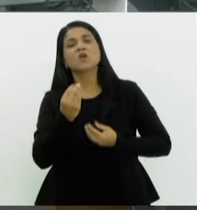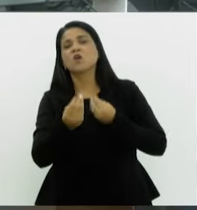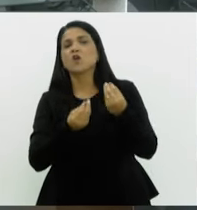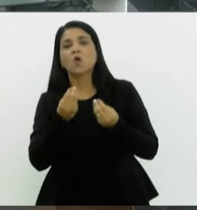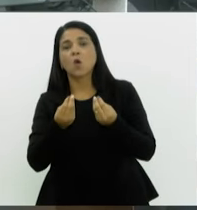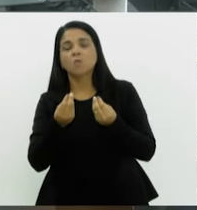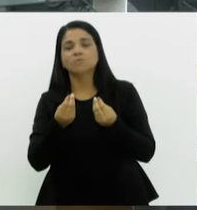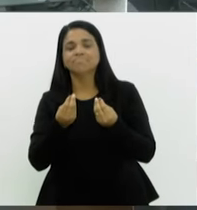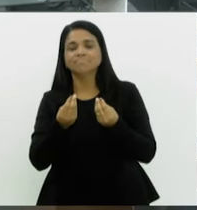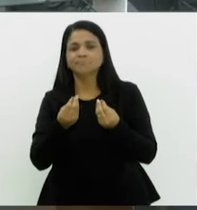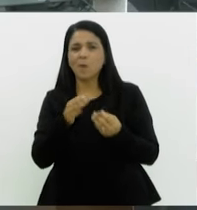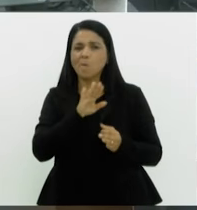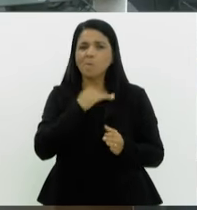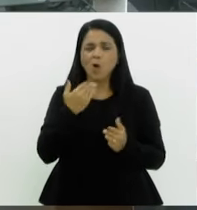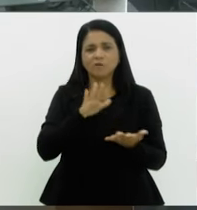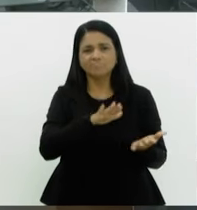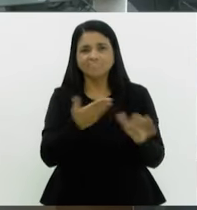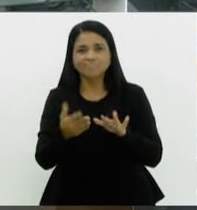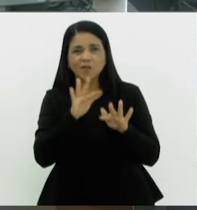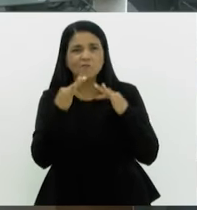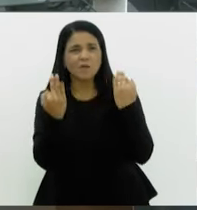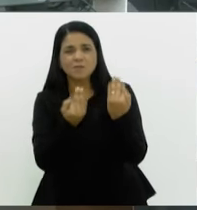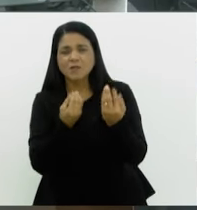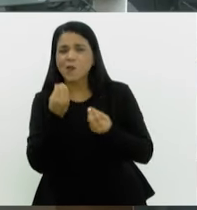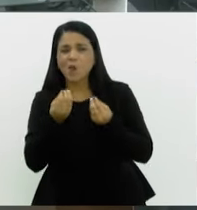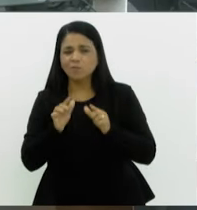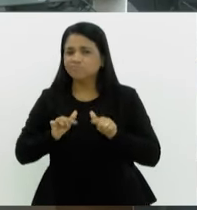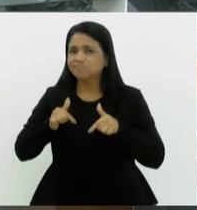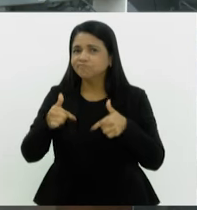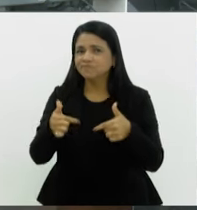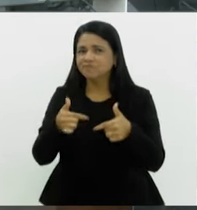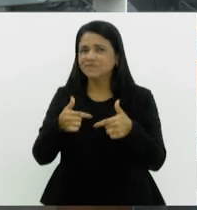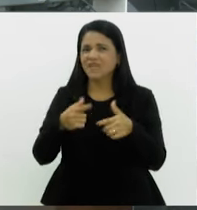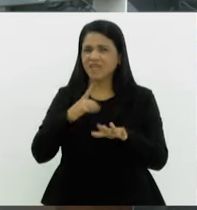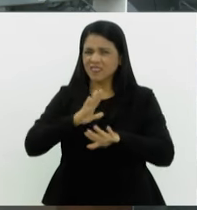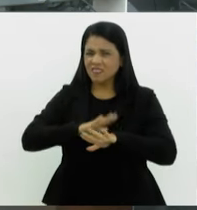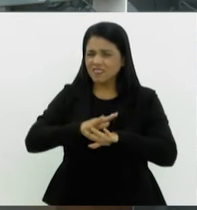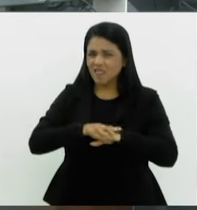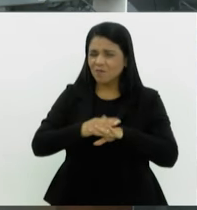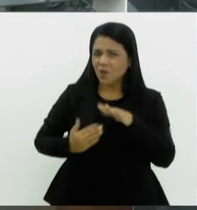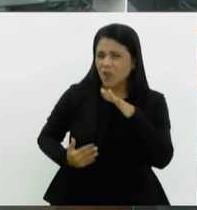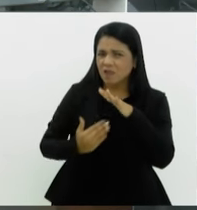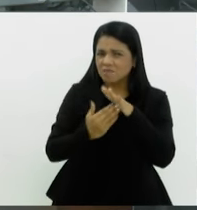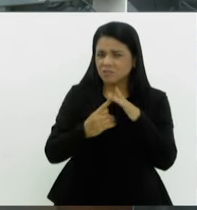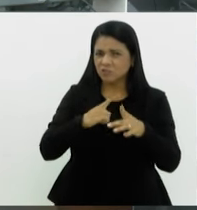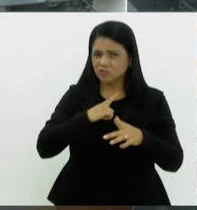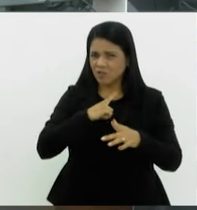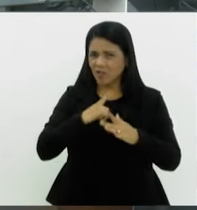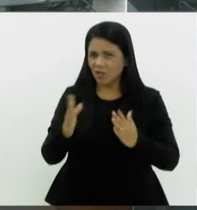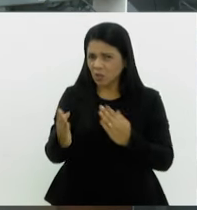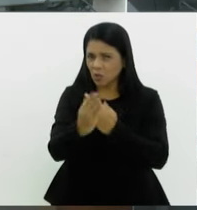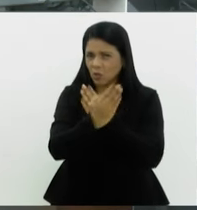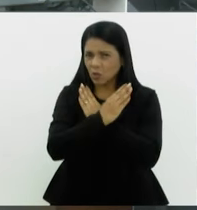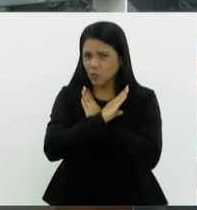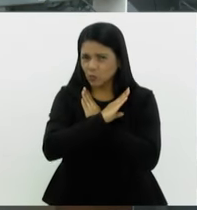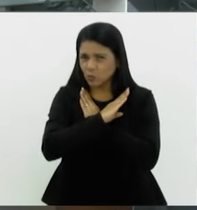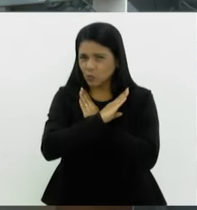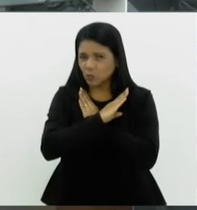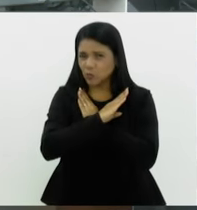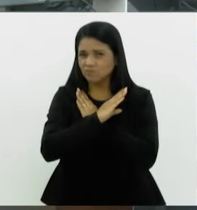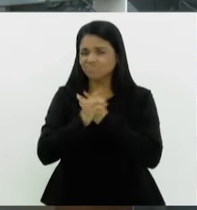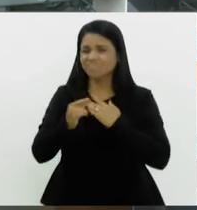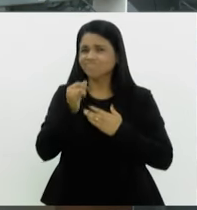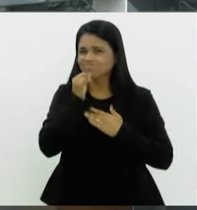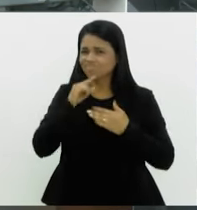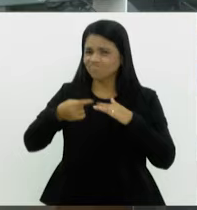lidar com a morte de pessoas queridas? Será que existe um tempo limite para vivenciar o luto? Eu vou chamar o repórter Paulo Vitor